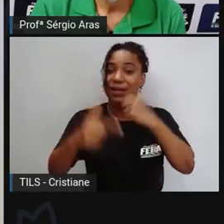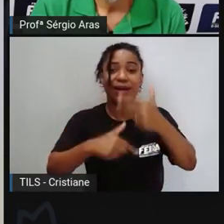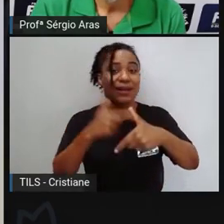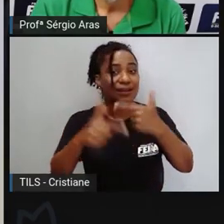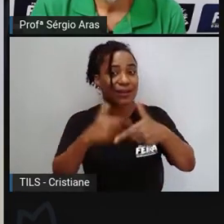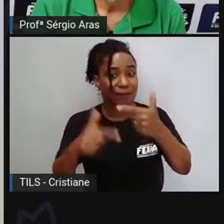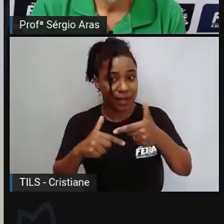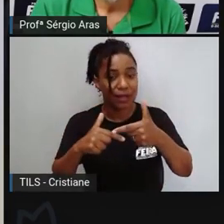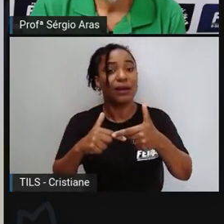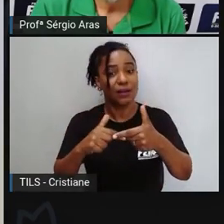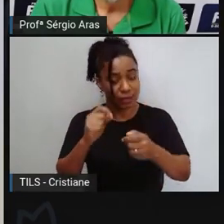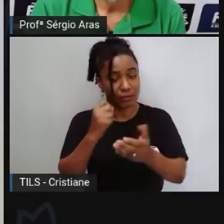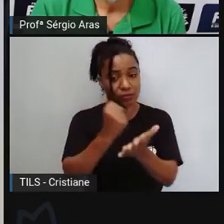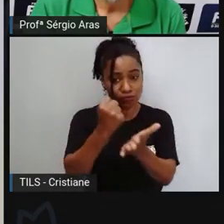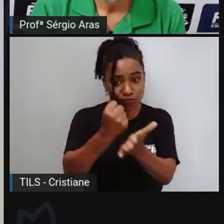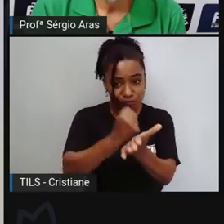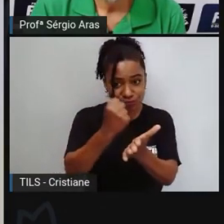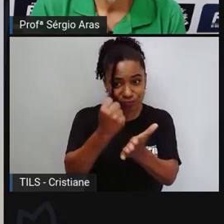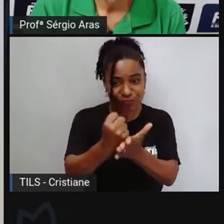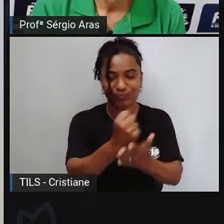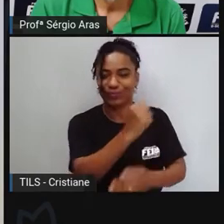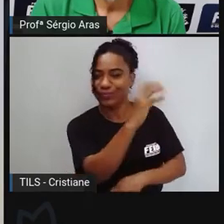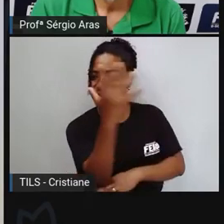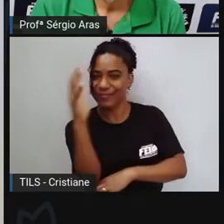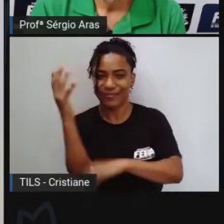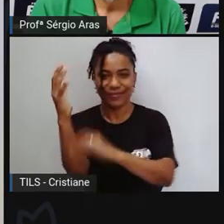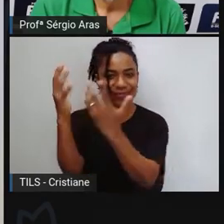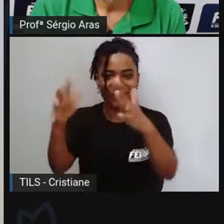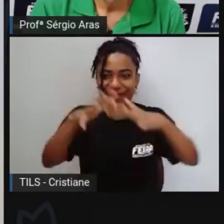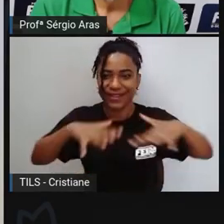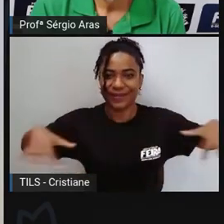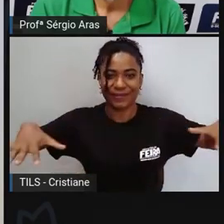fiscalização ambiental. Sérgio, e seja muito bem-vindo.